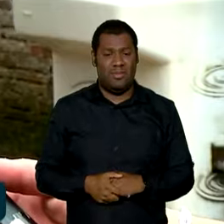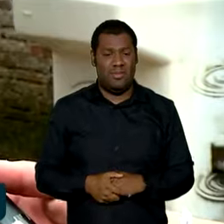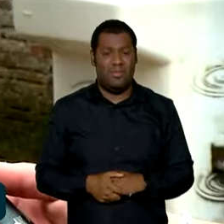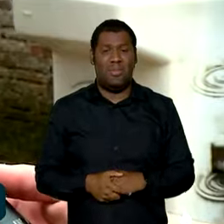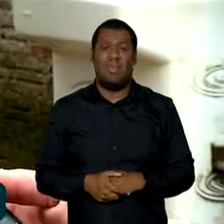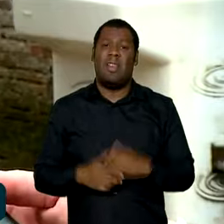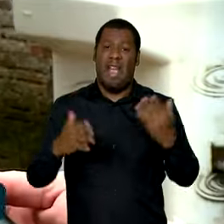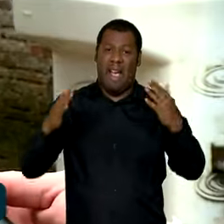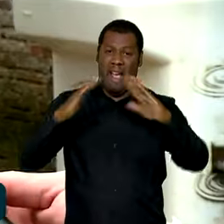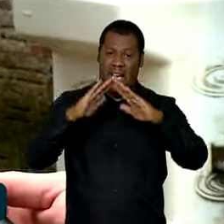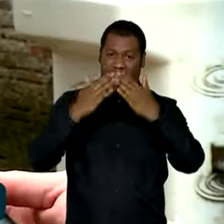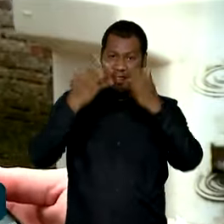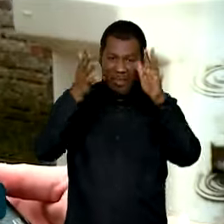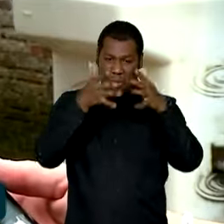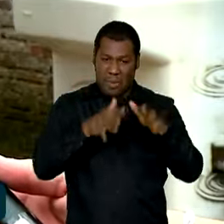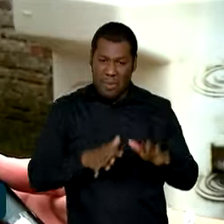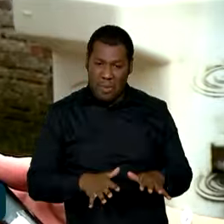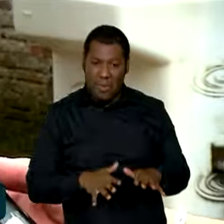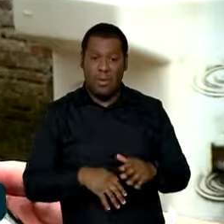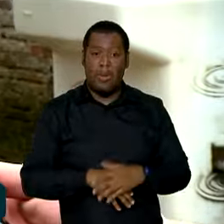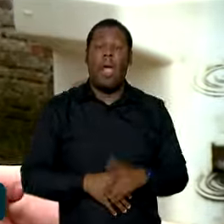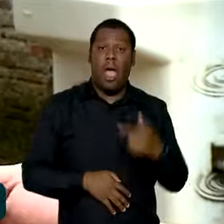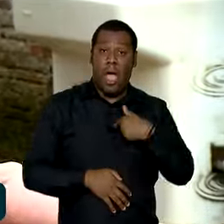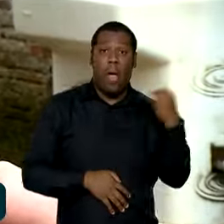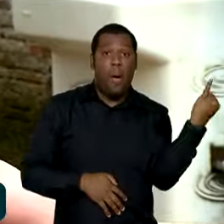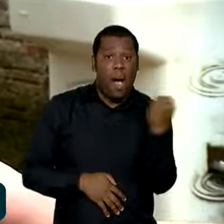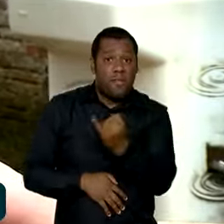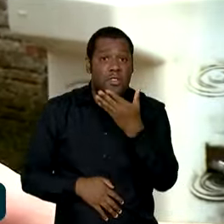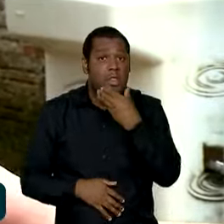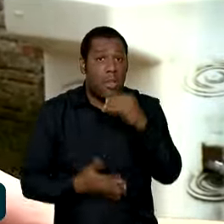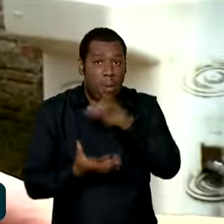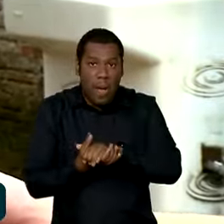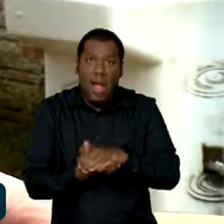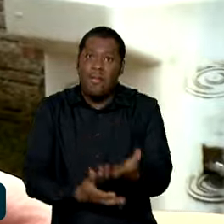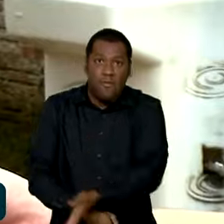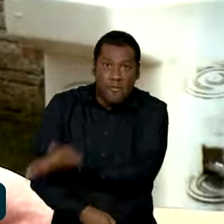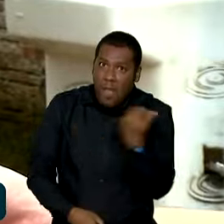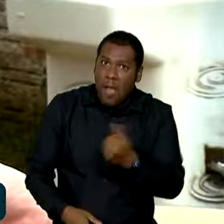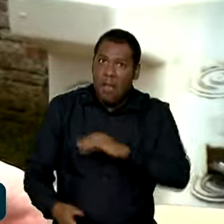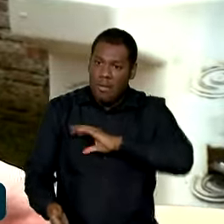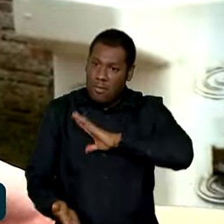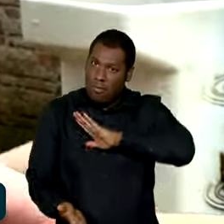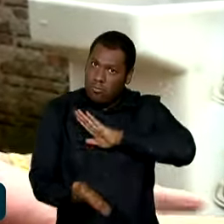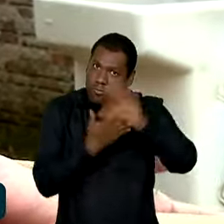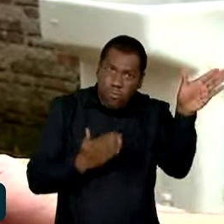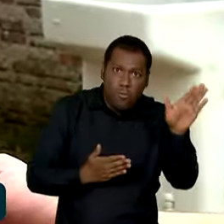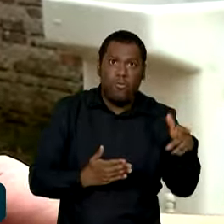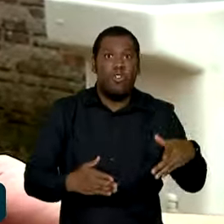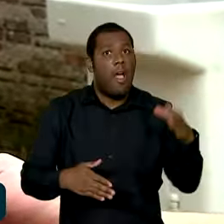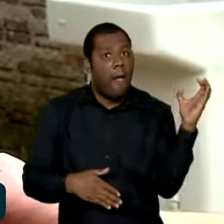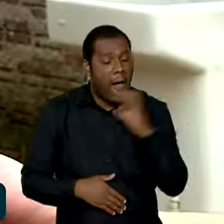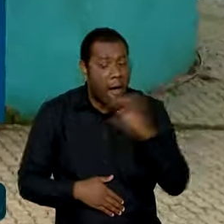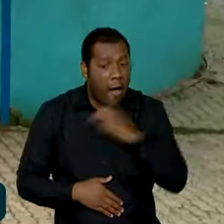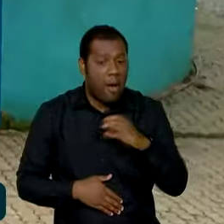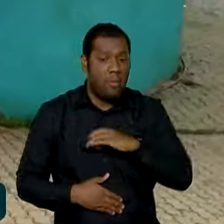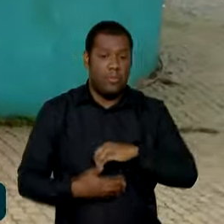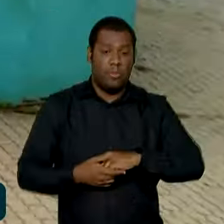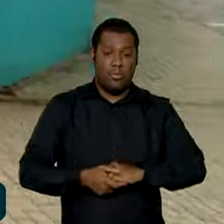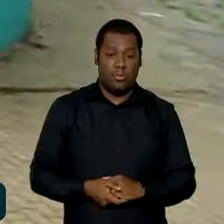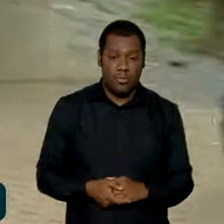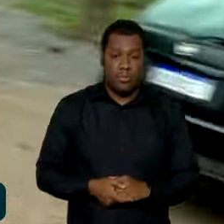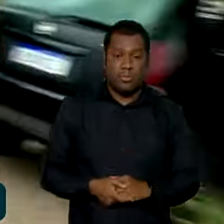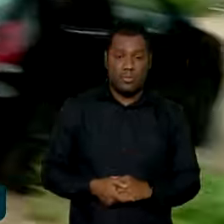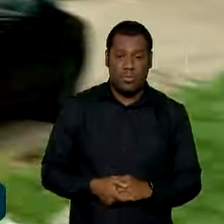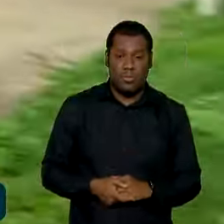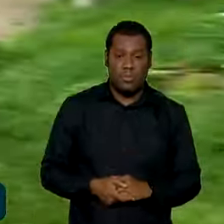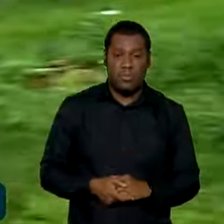invadiu a casa e disse para ele, vamos embora, filho, vamos embora. Porque já tinha vindo daqui, já estava se encontrando, tipo, as águas. A gente saiu com